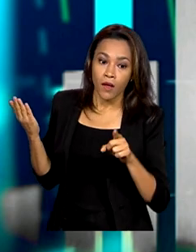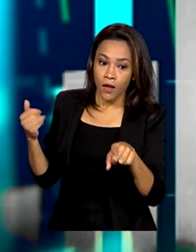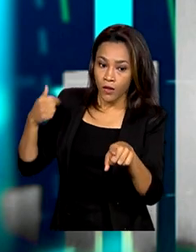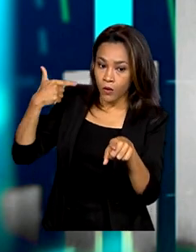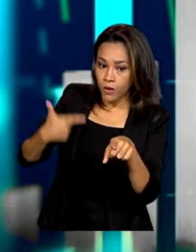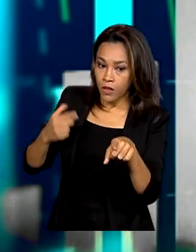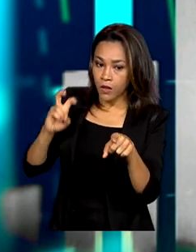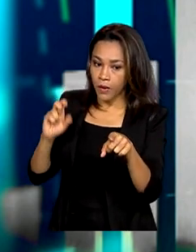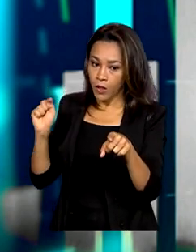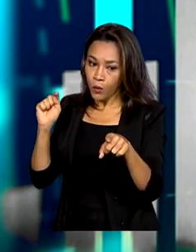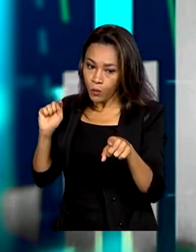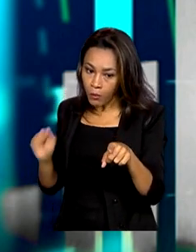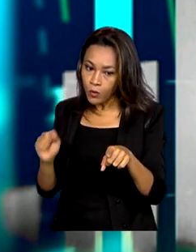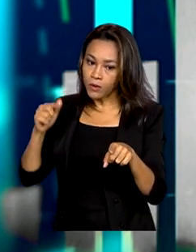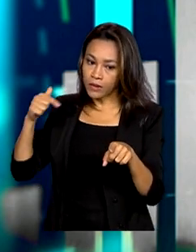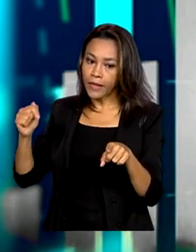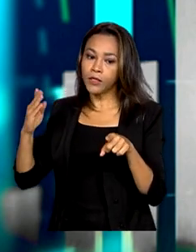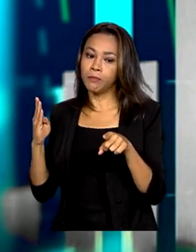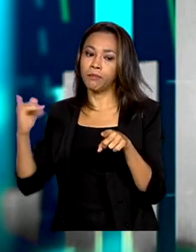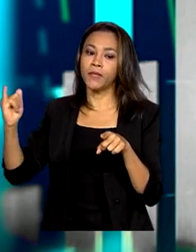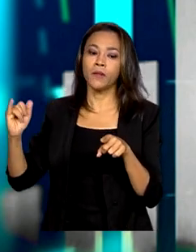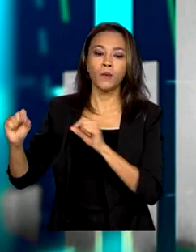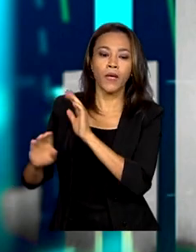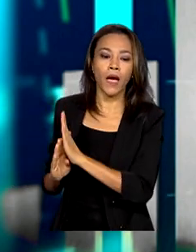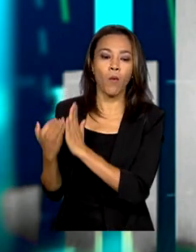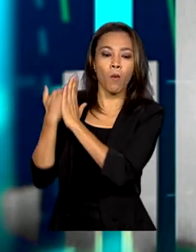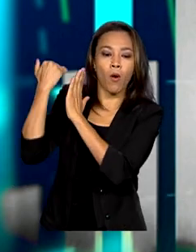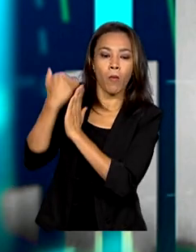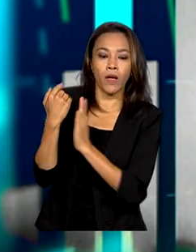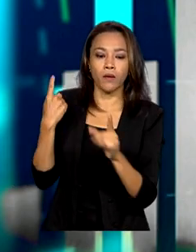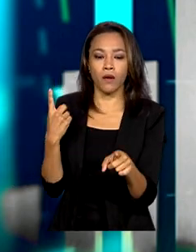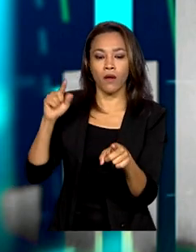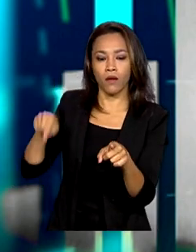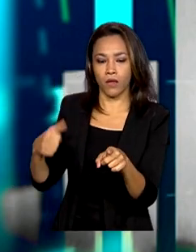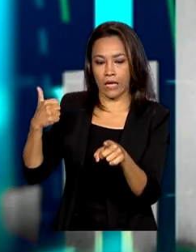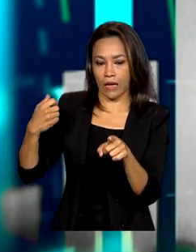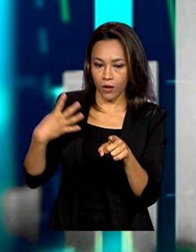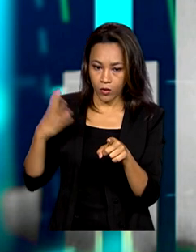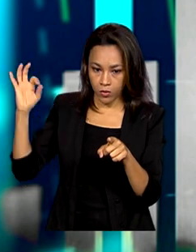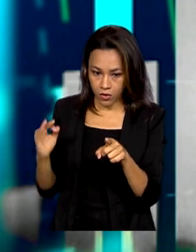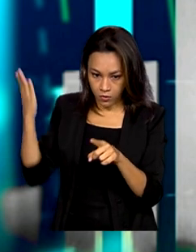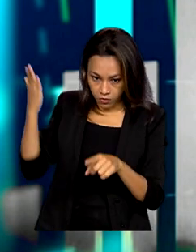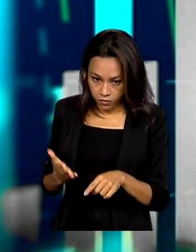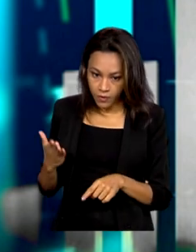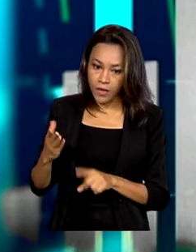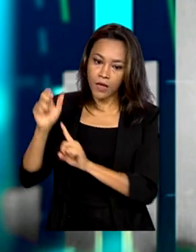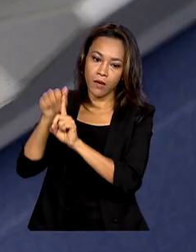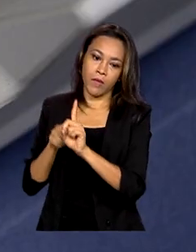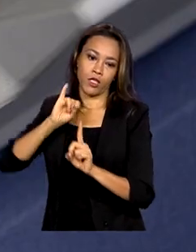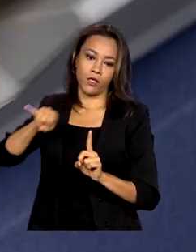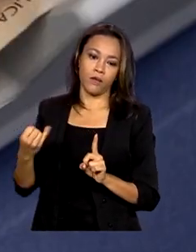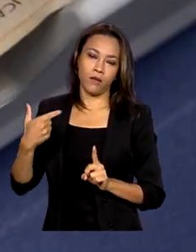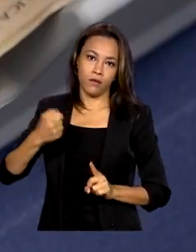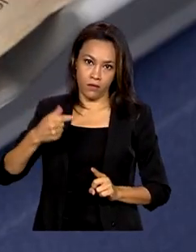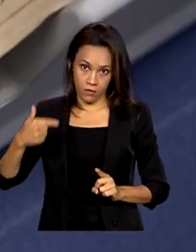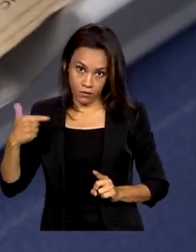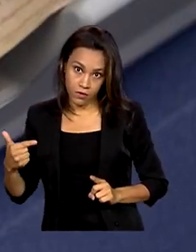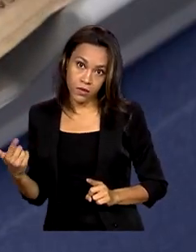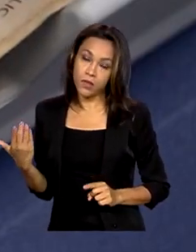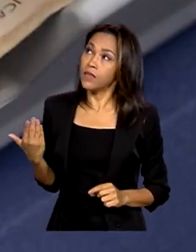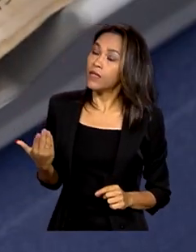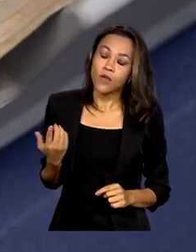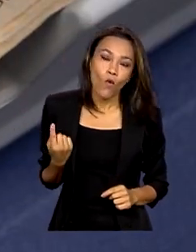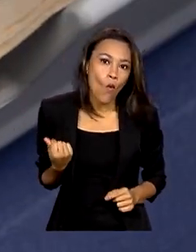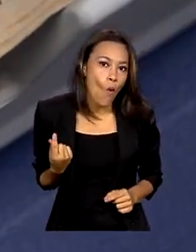$ 251,7 bilhões, que é um aumento de 1,14% em relação a janeiro de 2022, e também é o maior